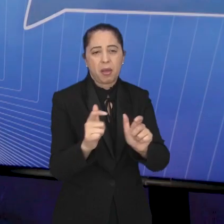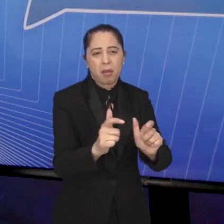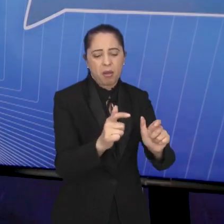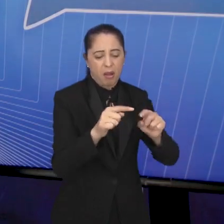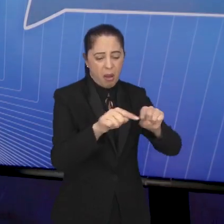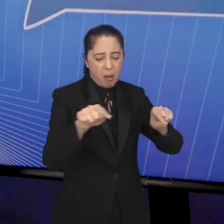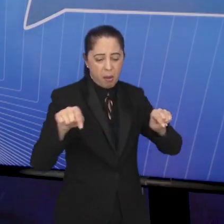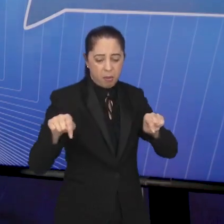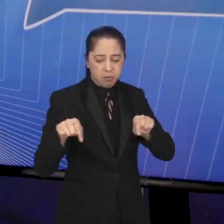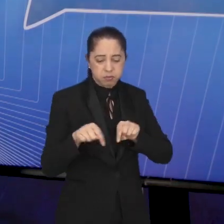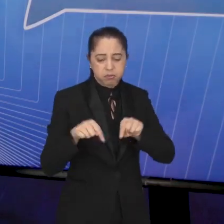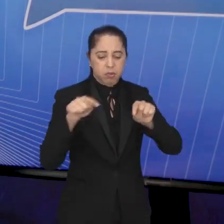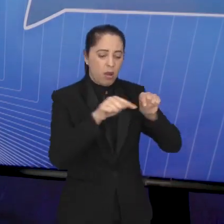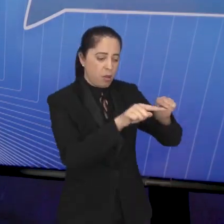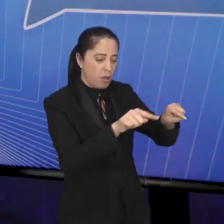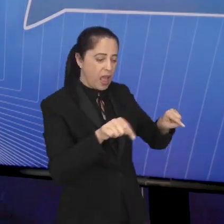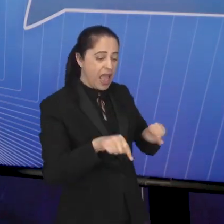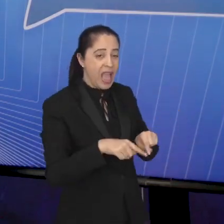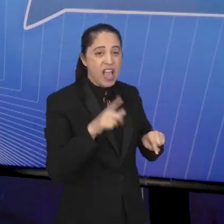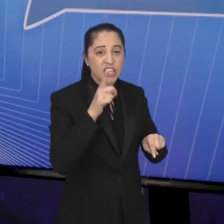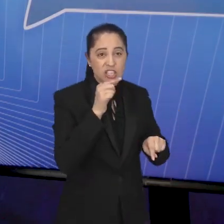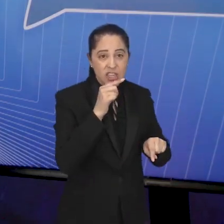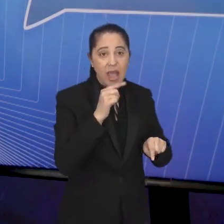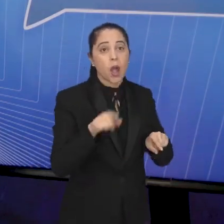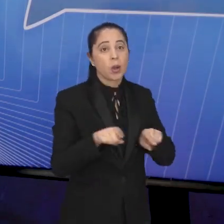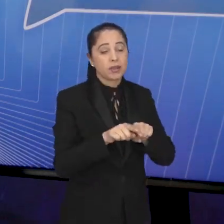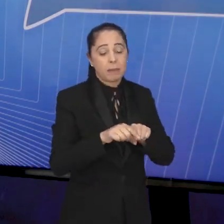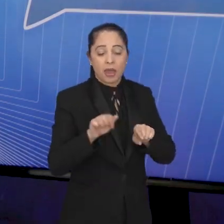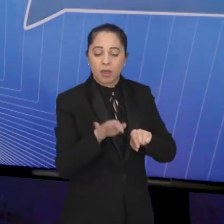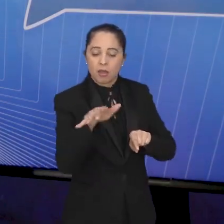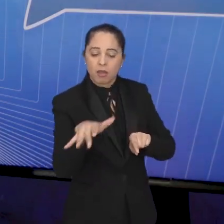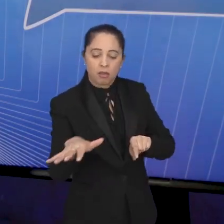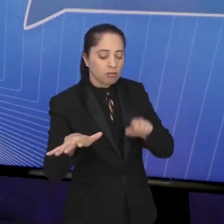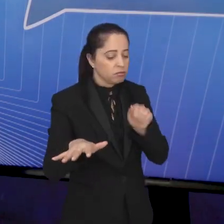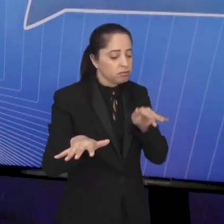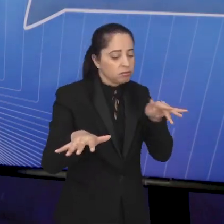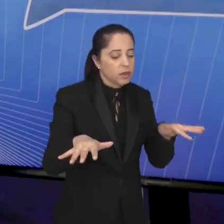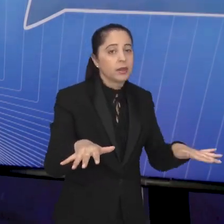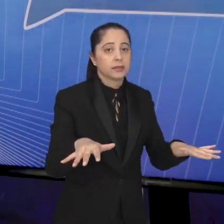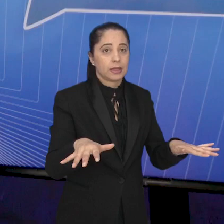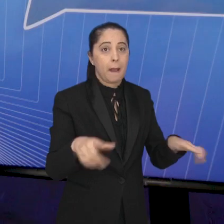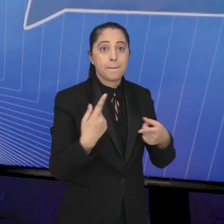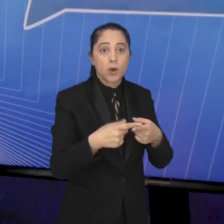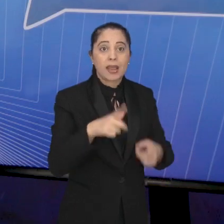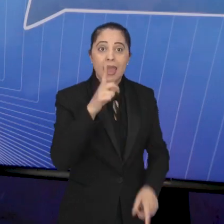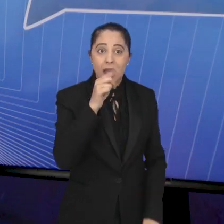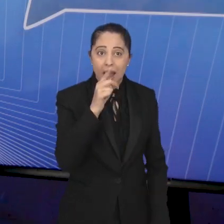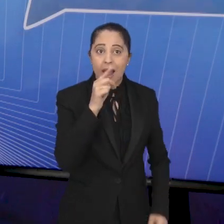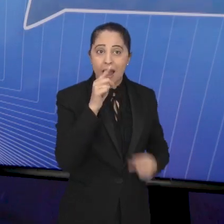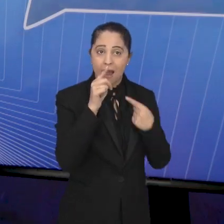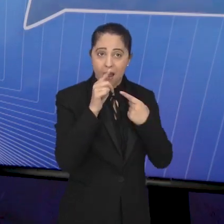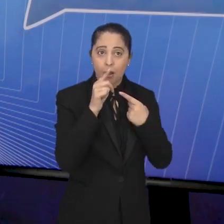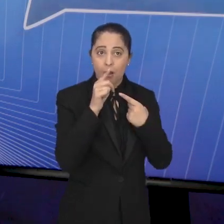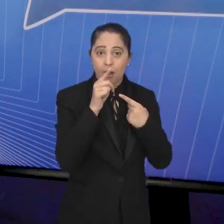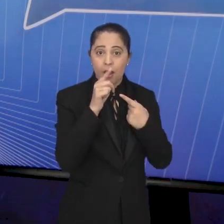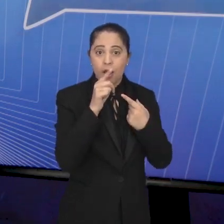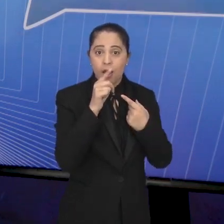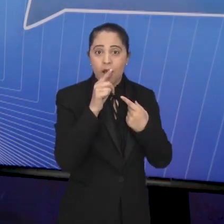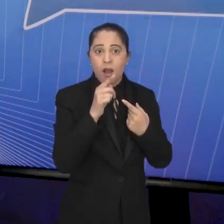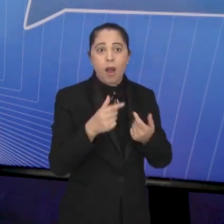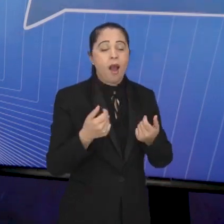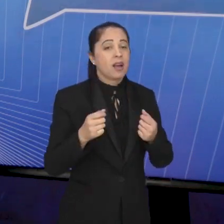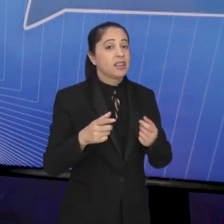rurais, várias cidades pequenas. Temos uma preocupação também porque a água tem que ser